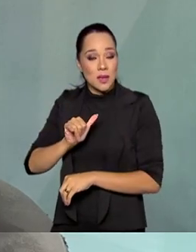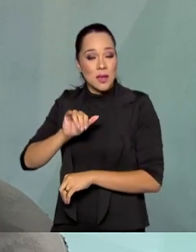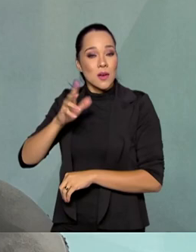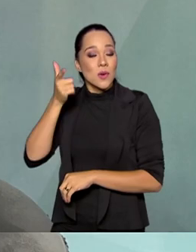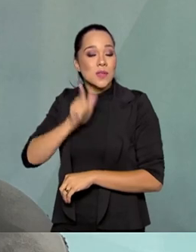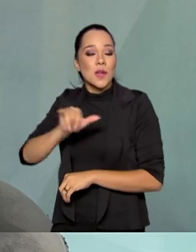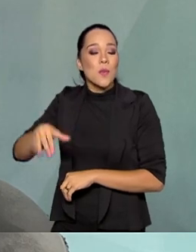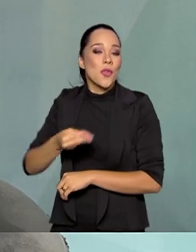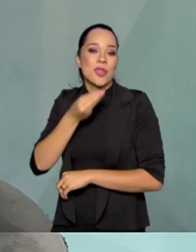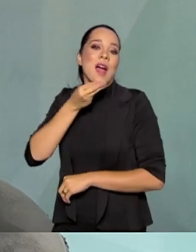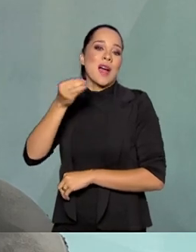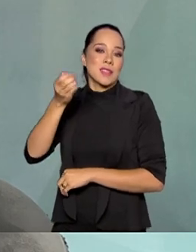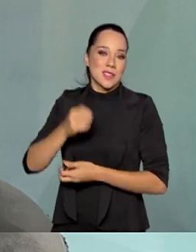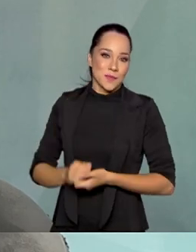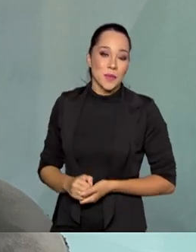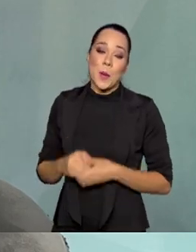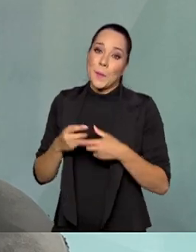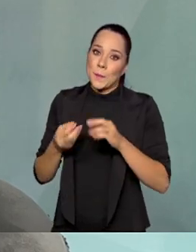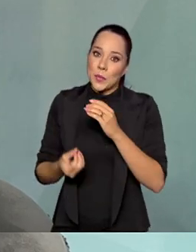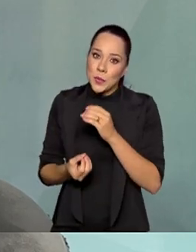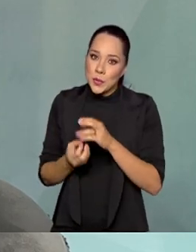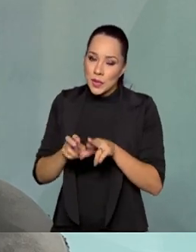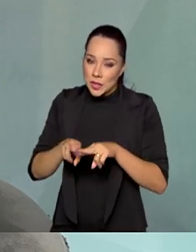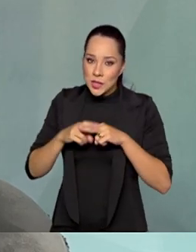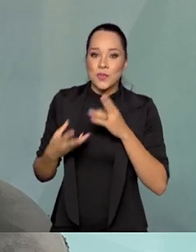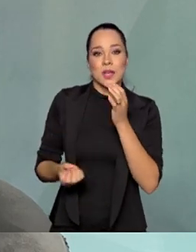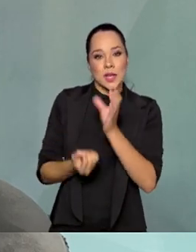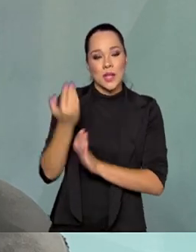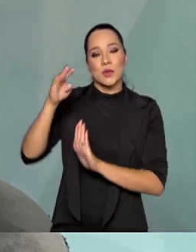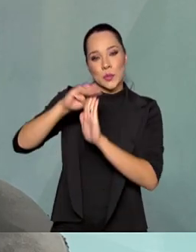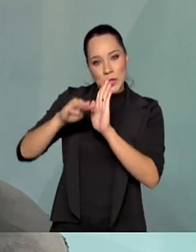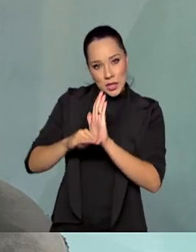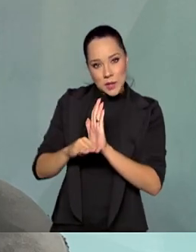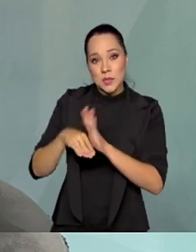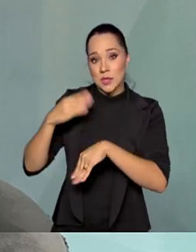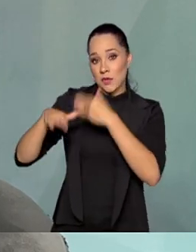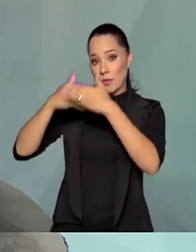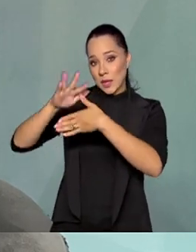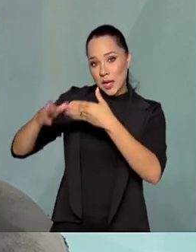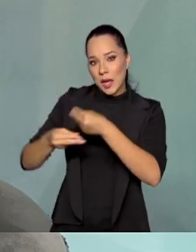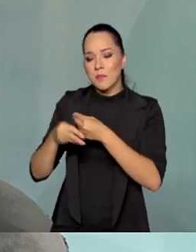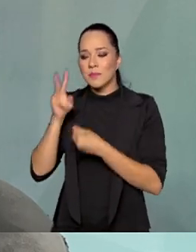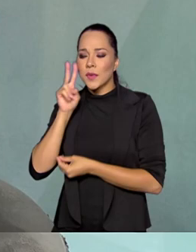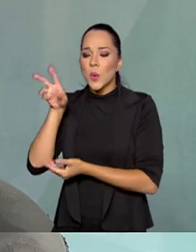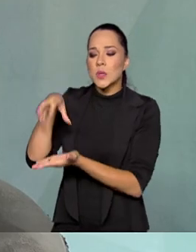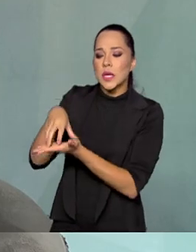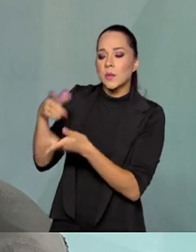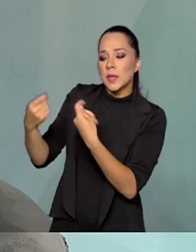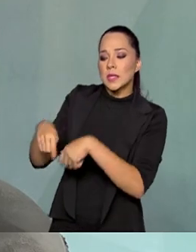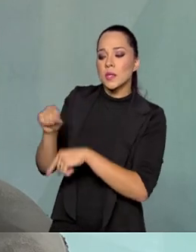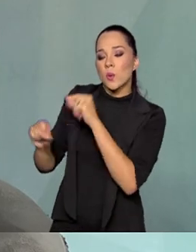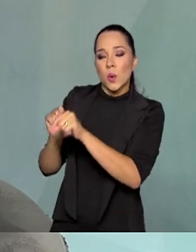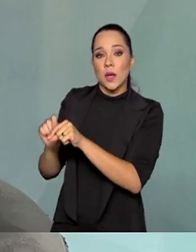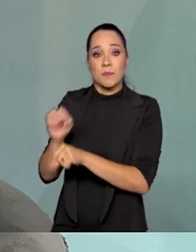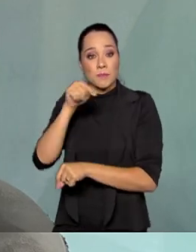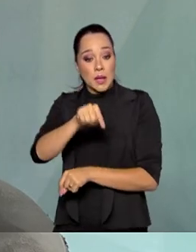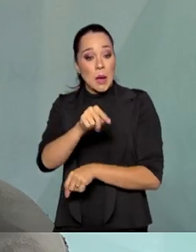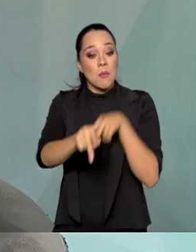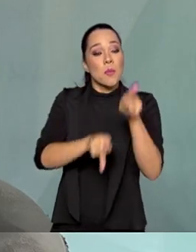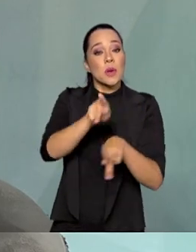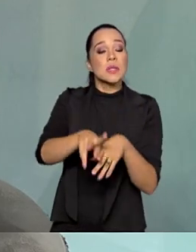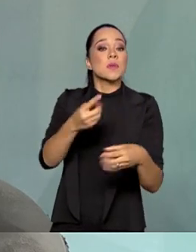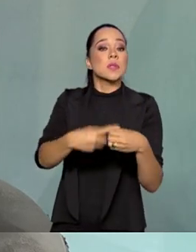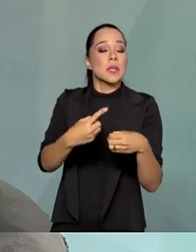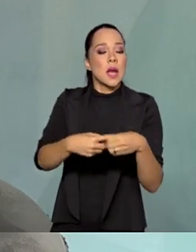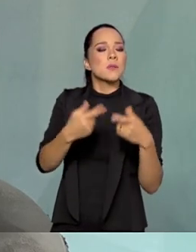espacial. Por isso que foi criado esse programa de desenvolvimento integrado, para ver o que o centro precisa e o que a cidade, a população